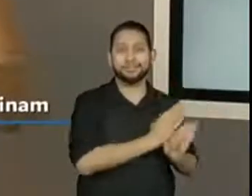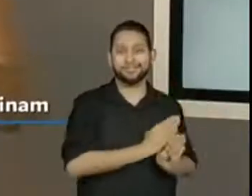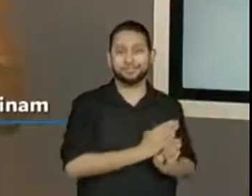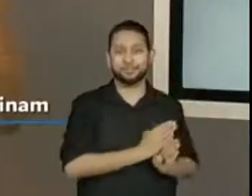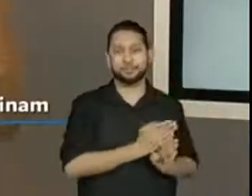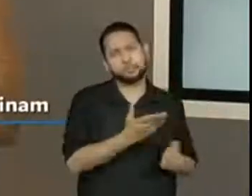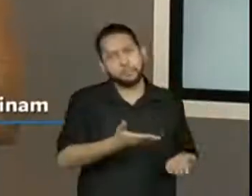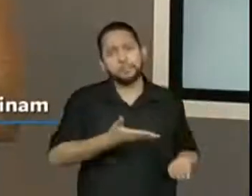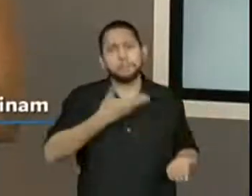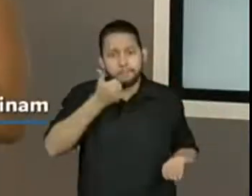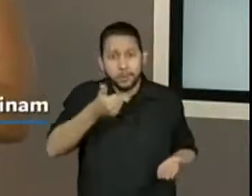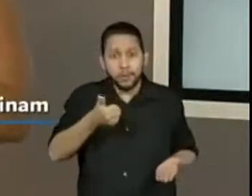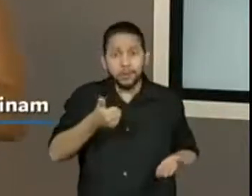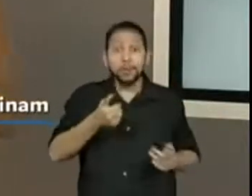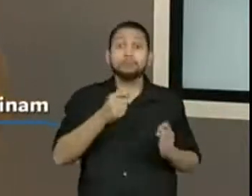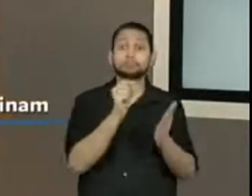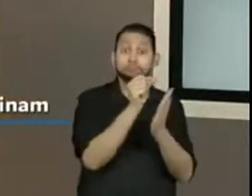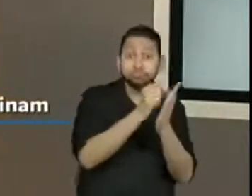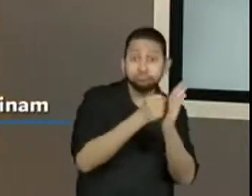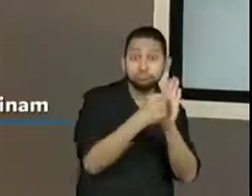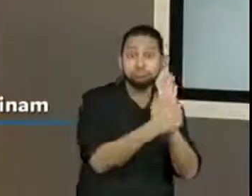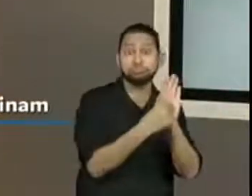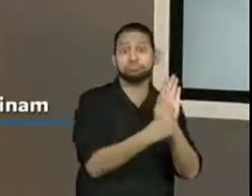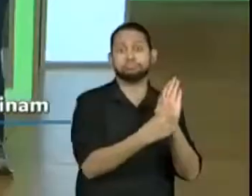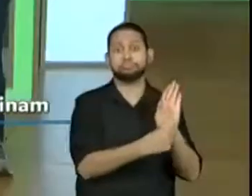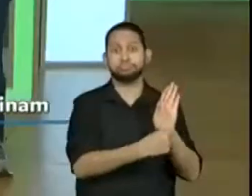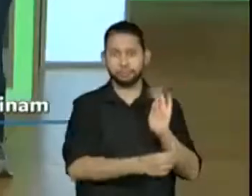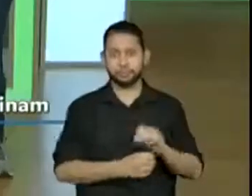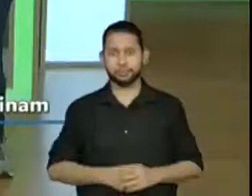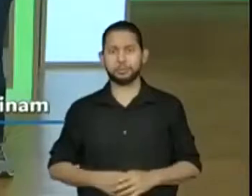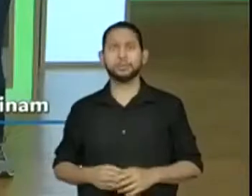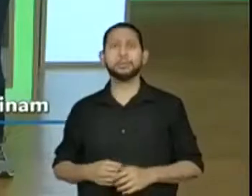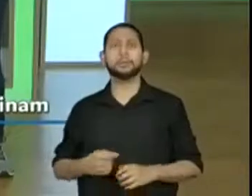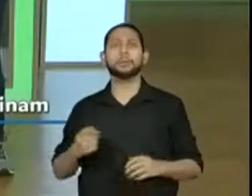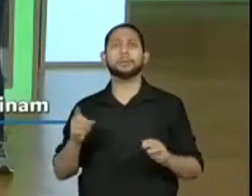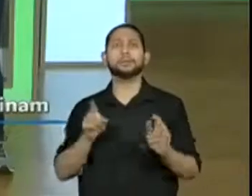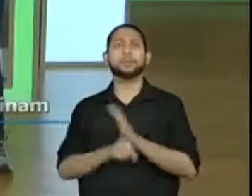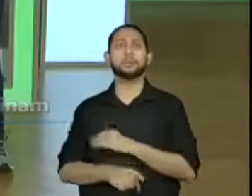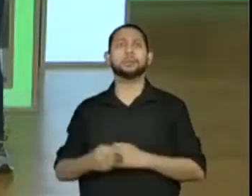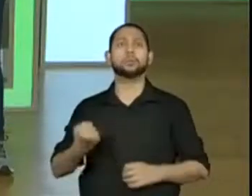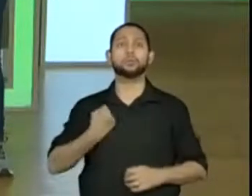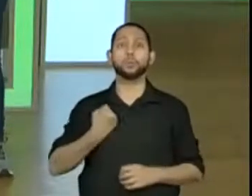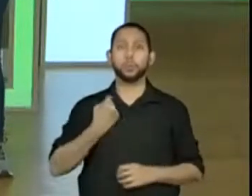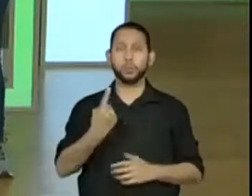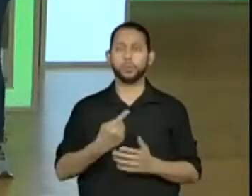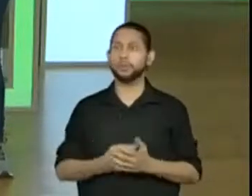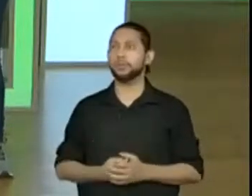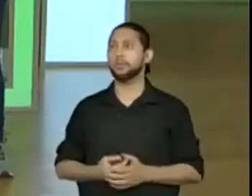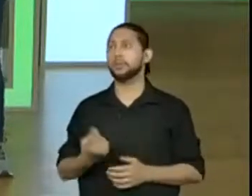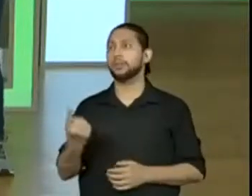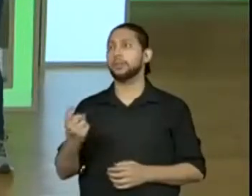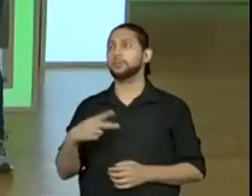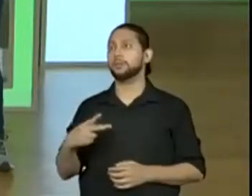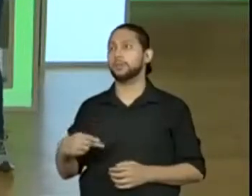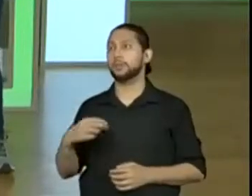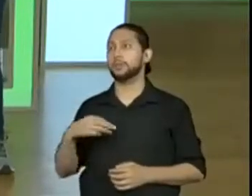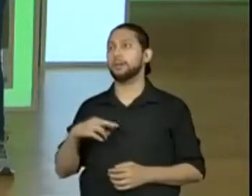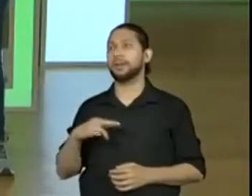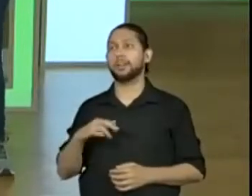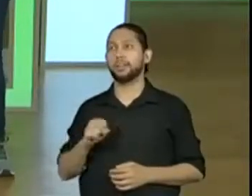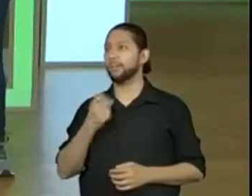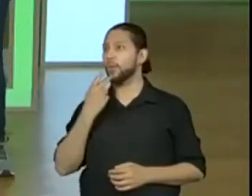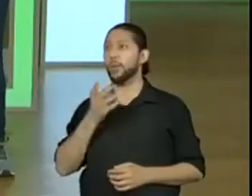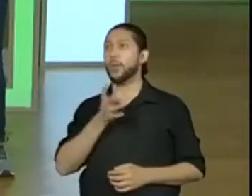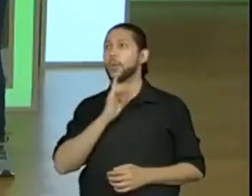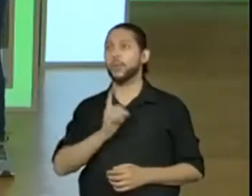apto a responder todas as questões. Então, vamos para a primeira, professora? Isso. Antes, a professora Maria está dizendo que não conhecia